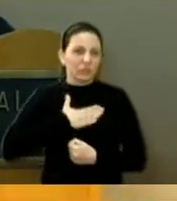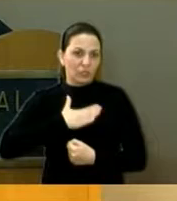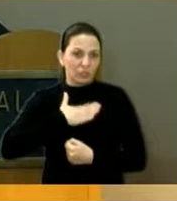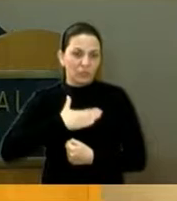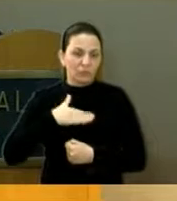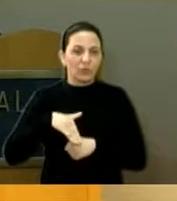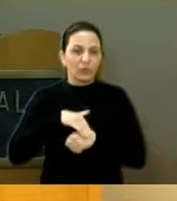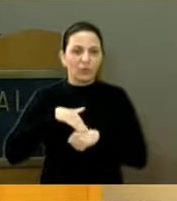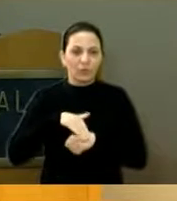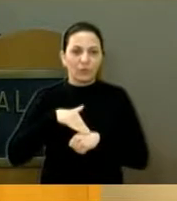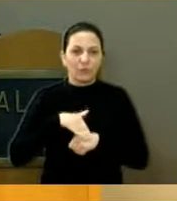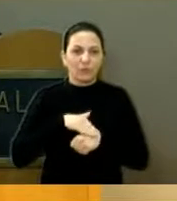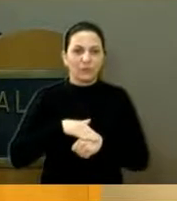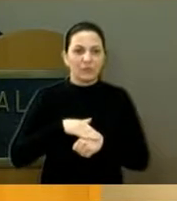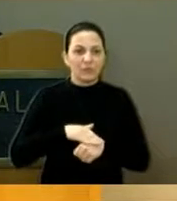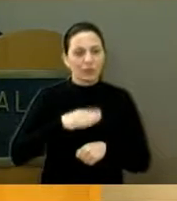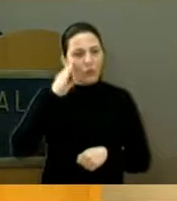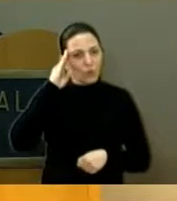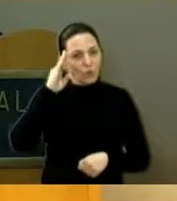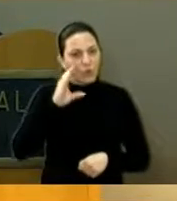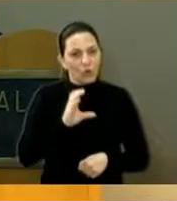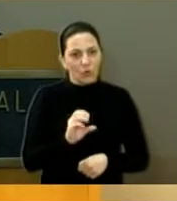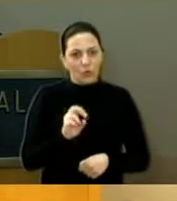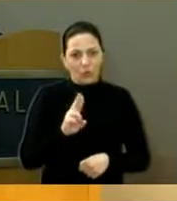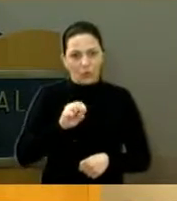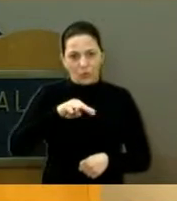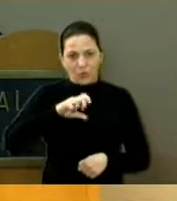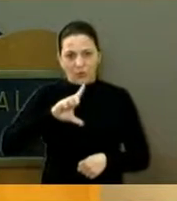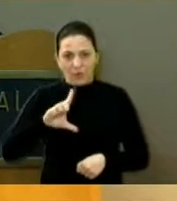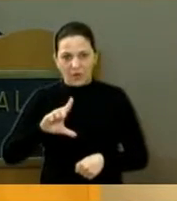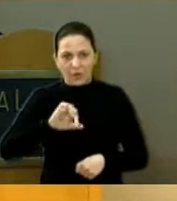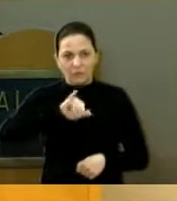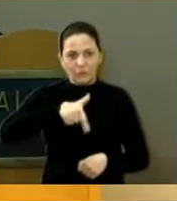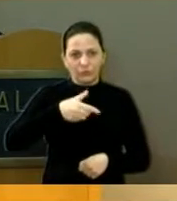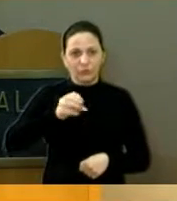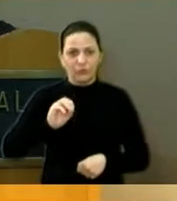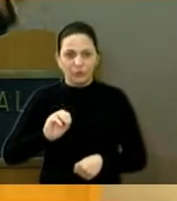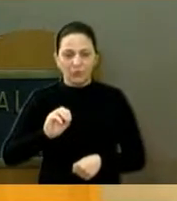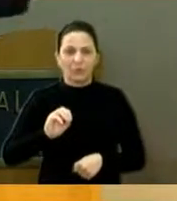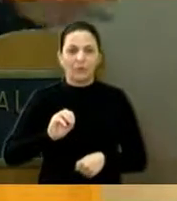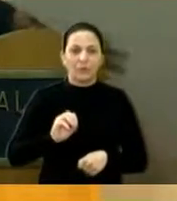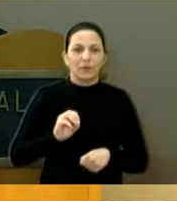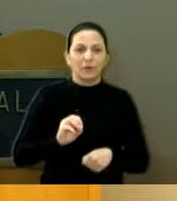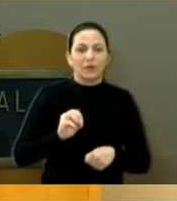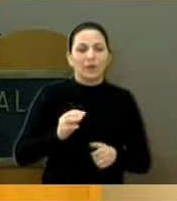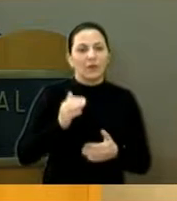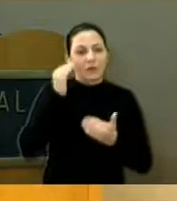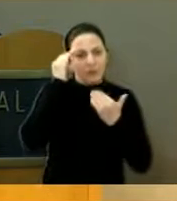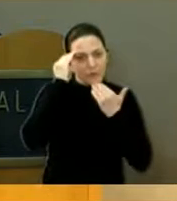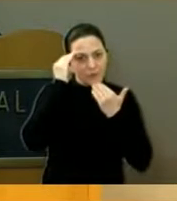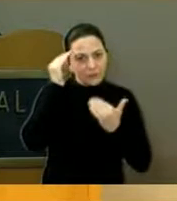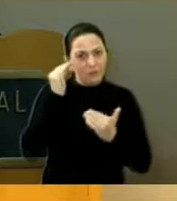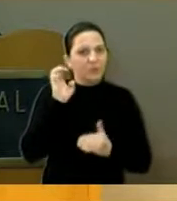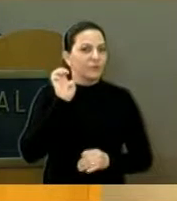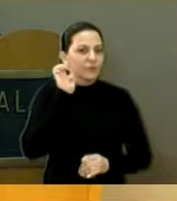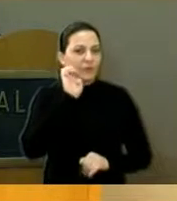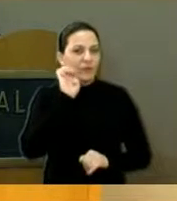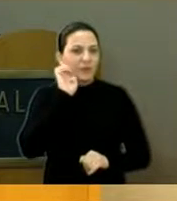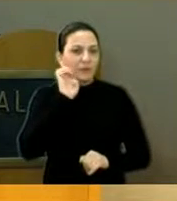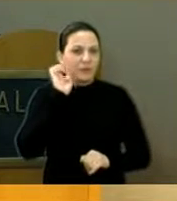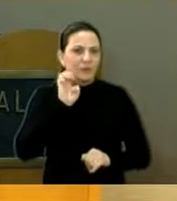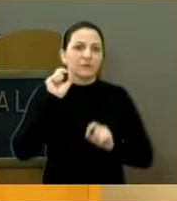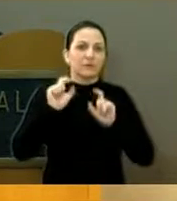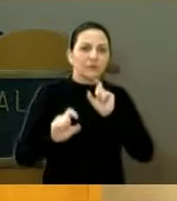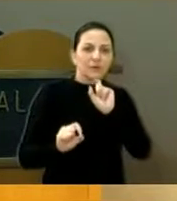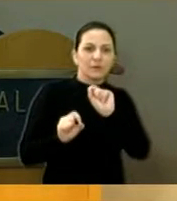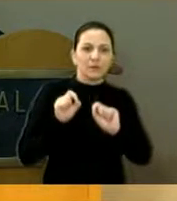ali conversei com o coronel ali, João Bernardo, agradecer também ao nosso prefeito, a Dinsu, a preiniciativa desse local, e falei